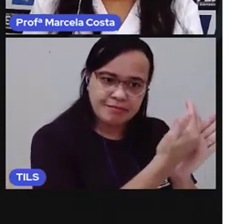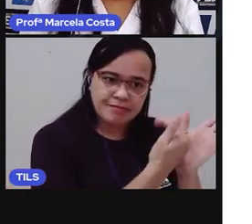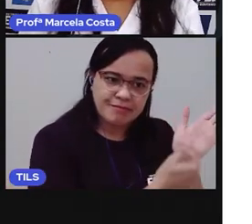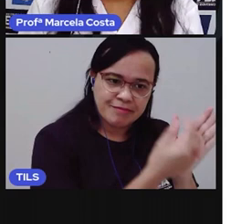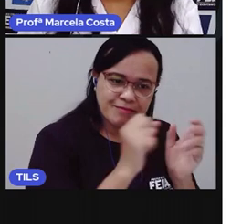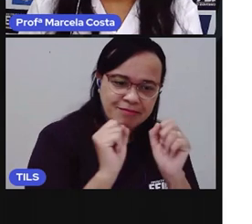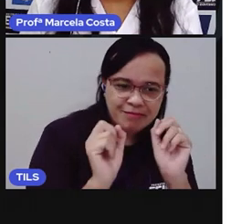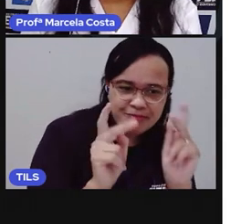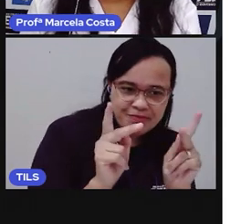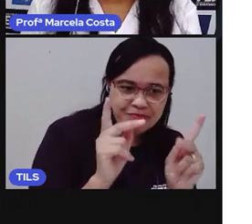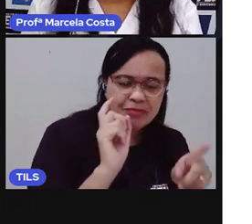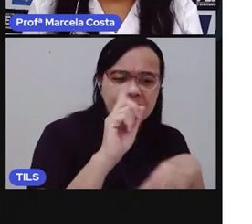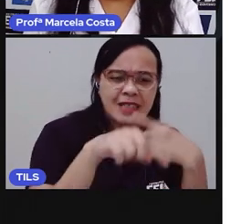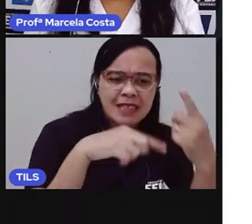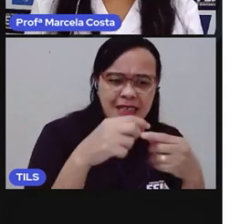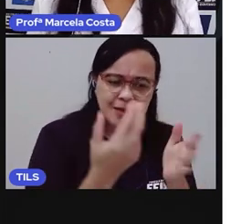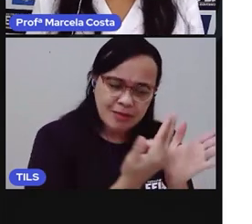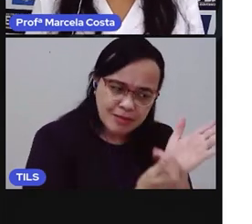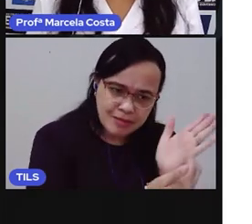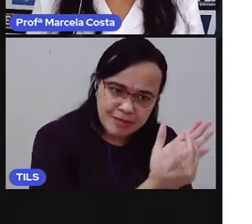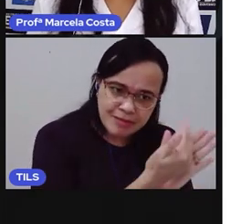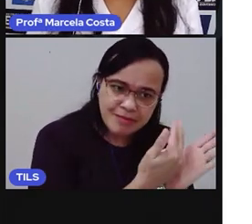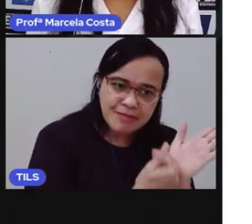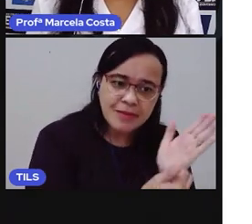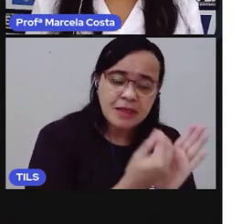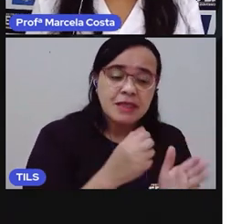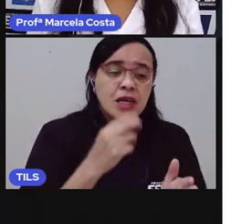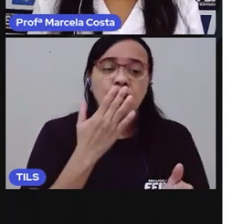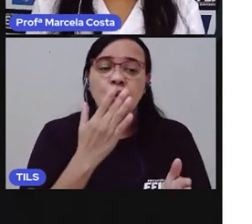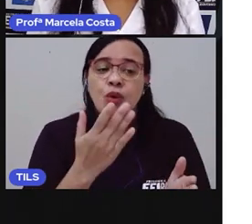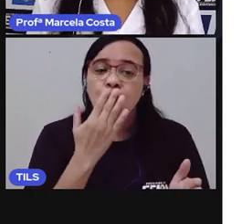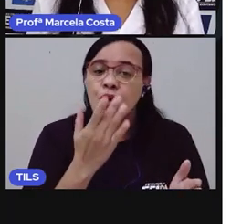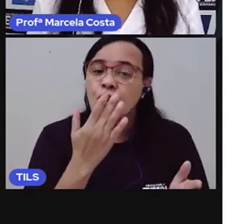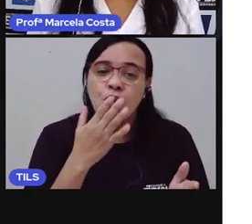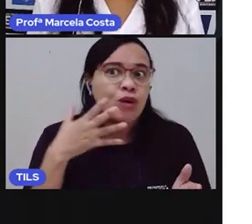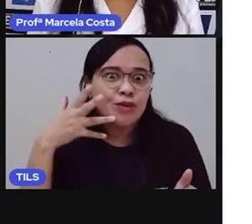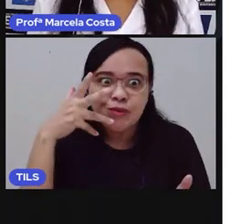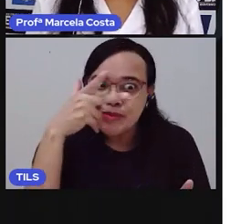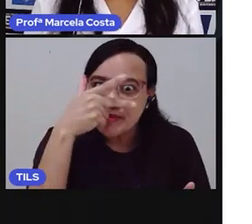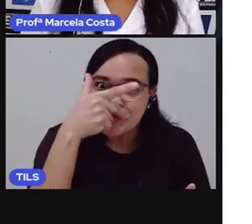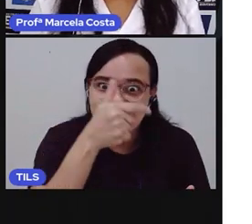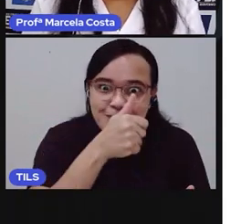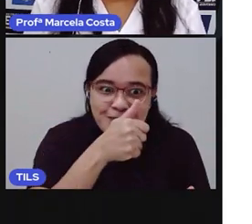Depois que você desenhar, não esqueça de colorir para deixar bem bonito.